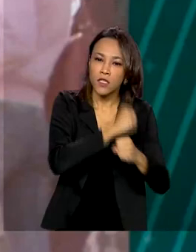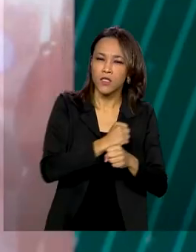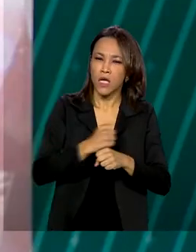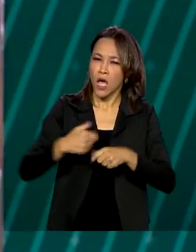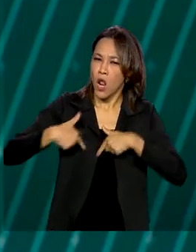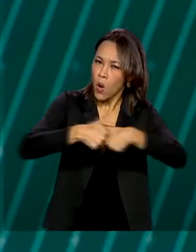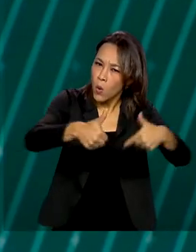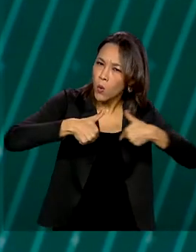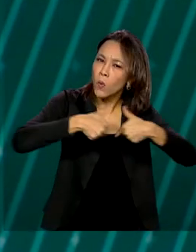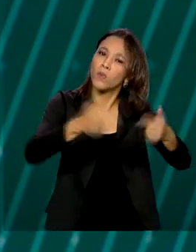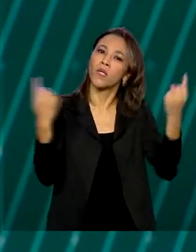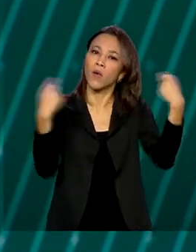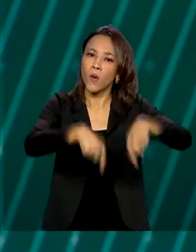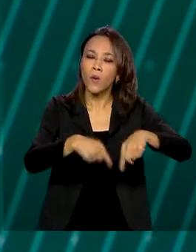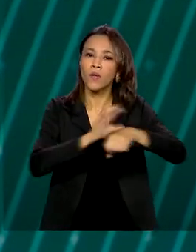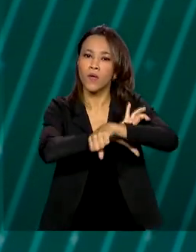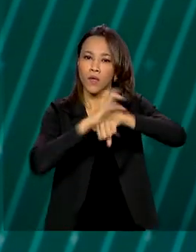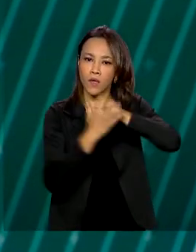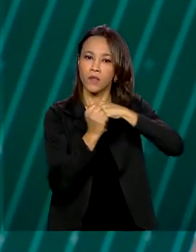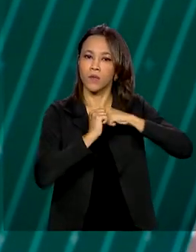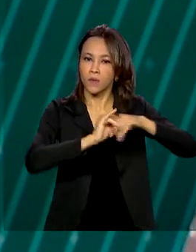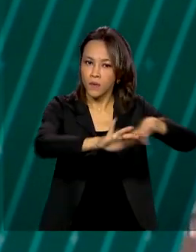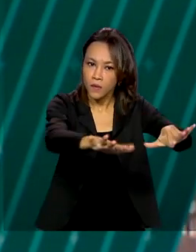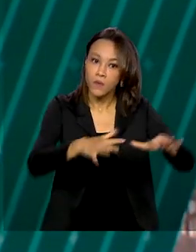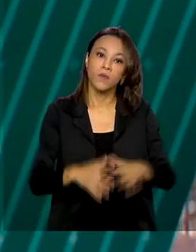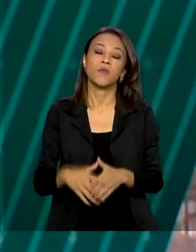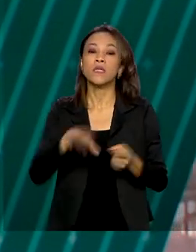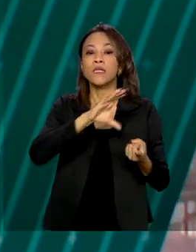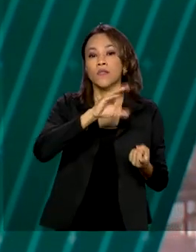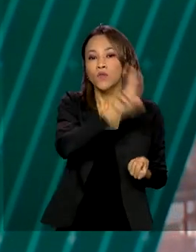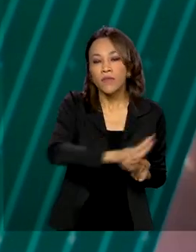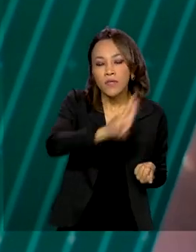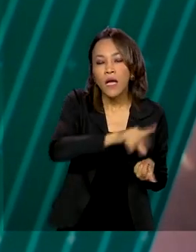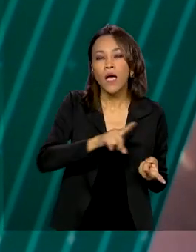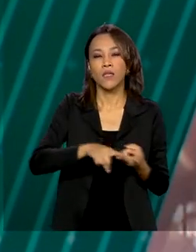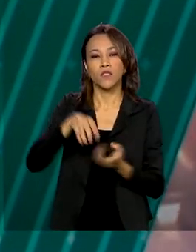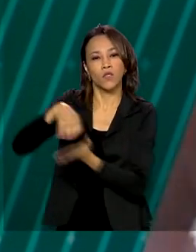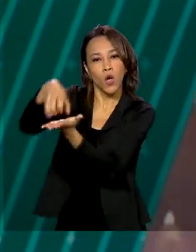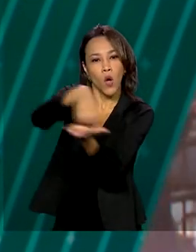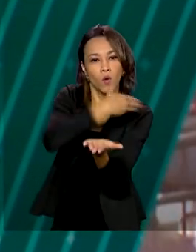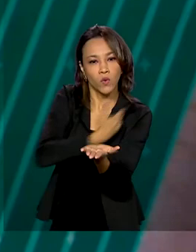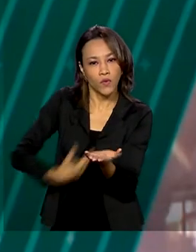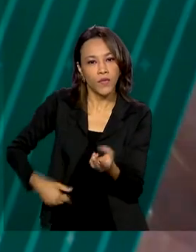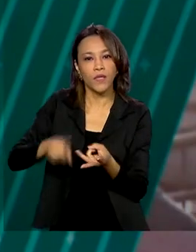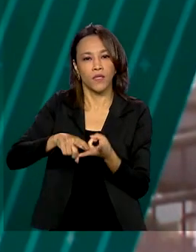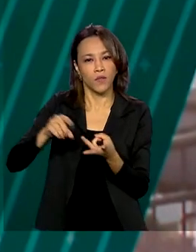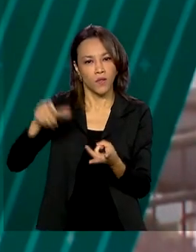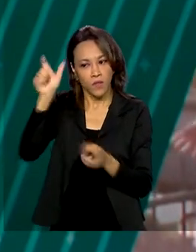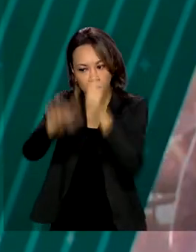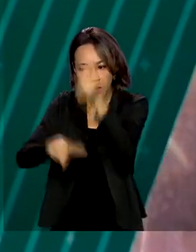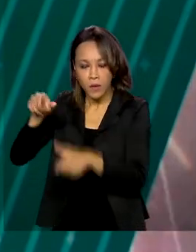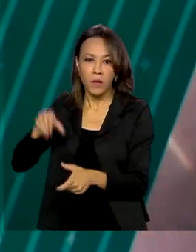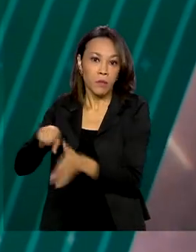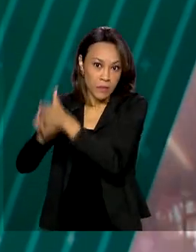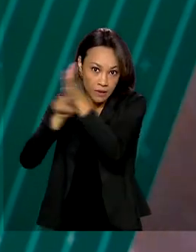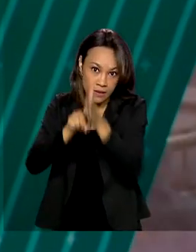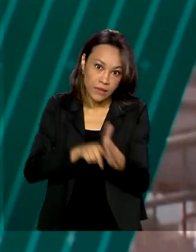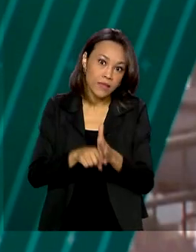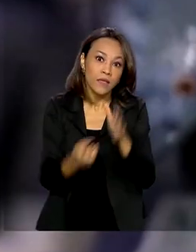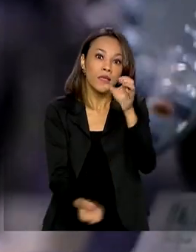pandemia, cientistas, órgãos do governo e universidades federais criaram uma rede de pesquisa no país.